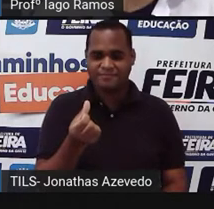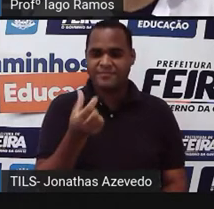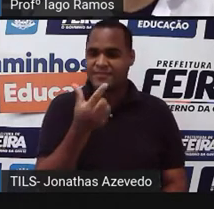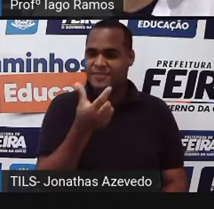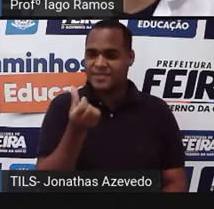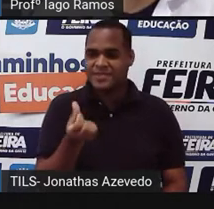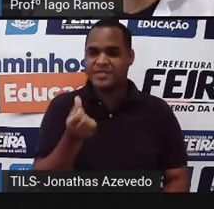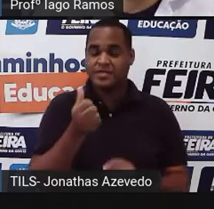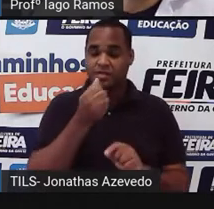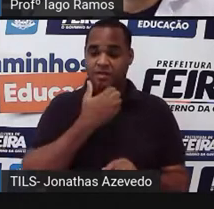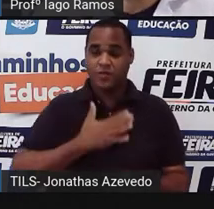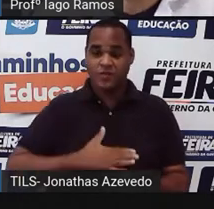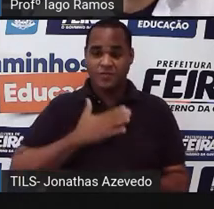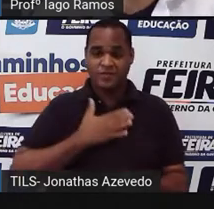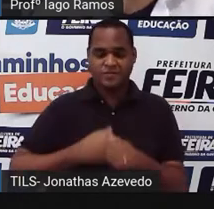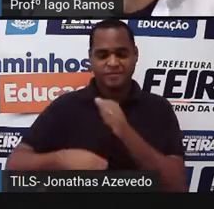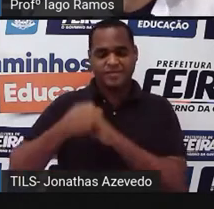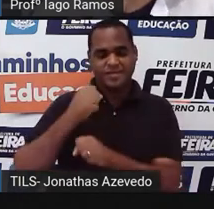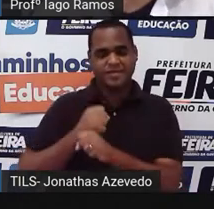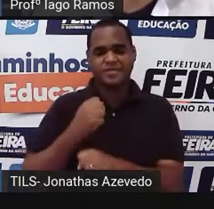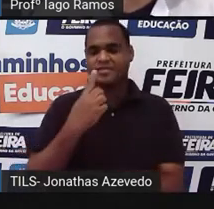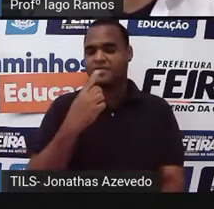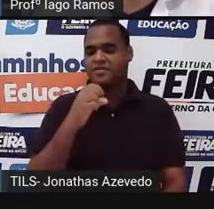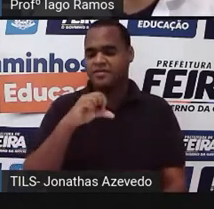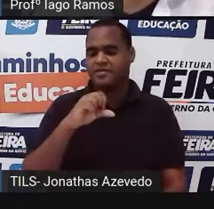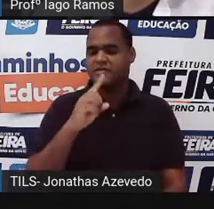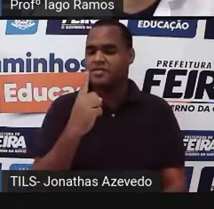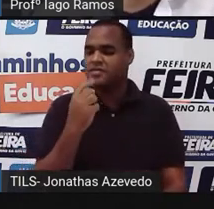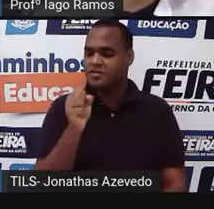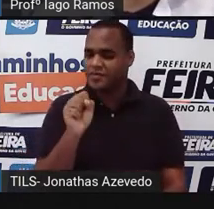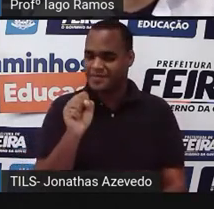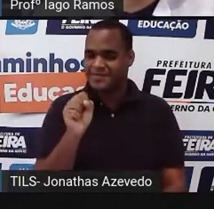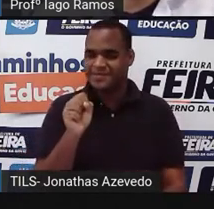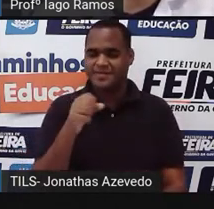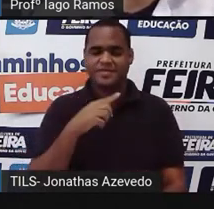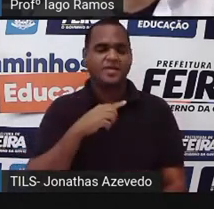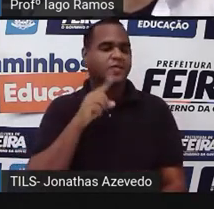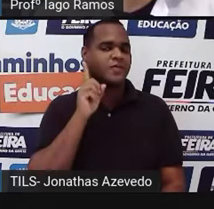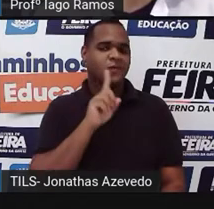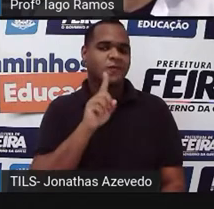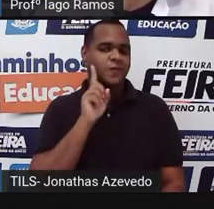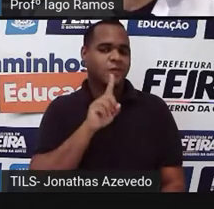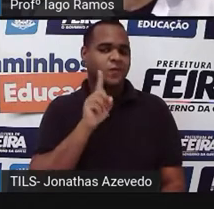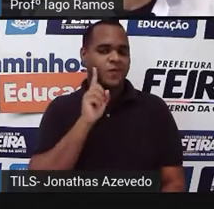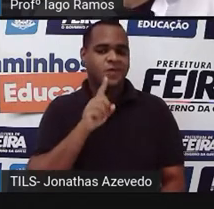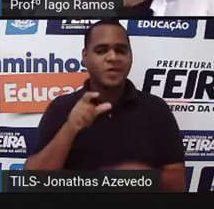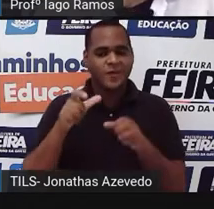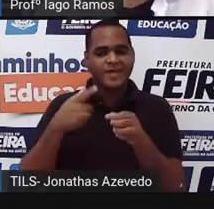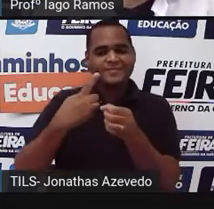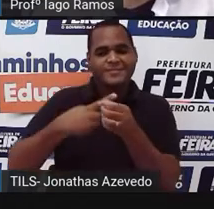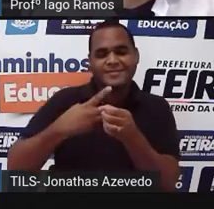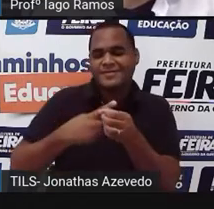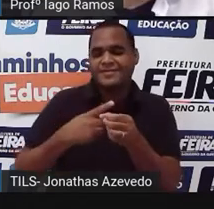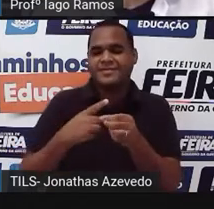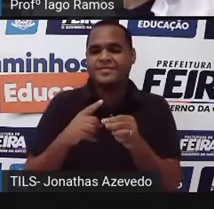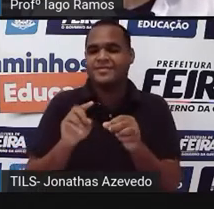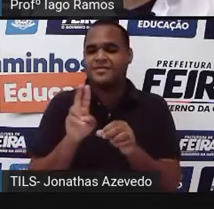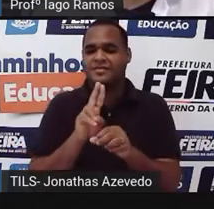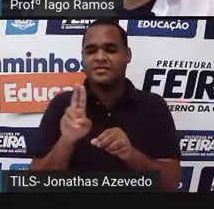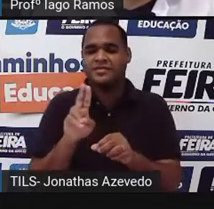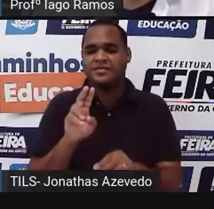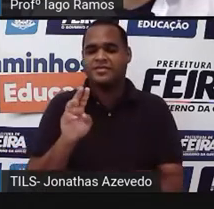1918, em uma cidadezinha lá nos Estados Unidos, tá bom? Chamada